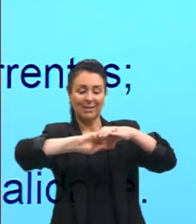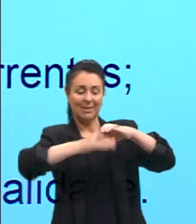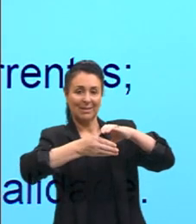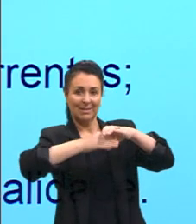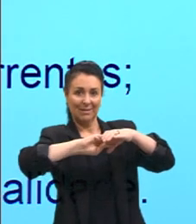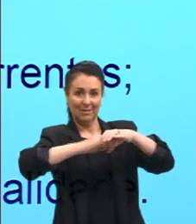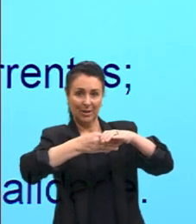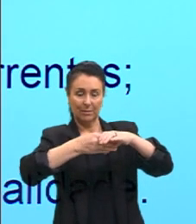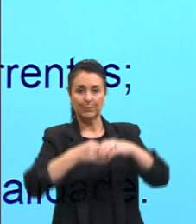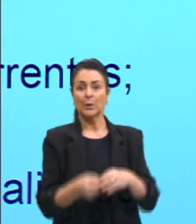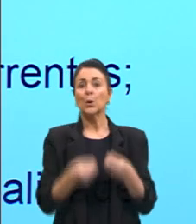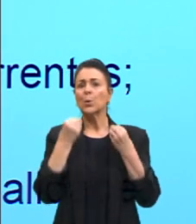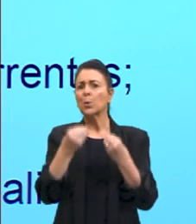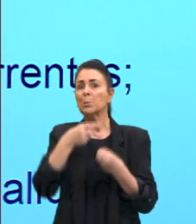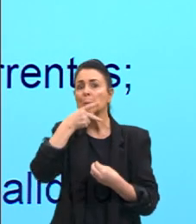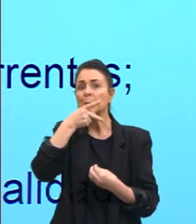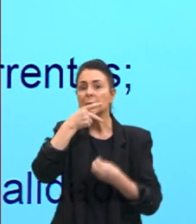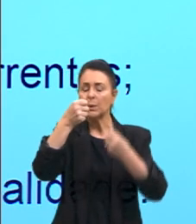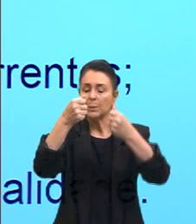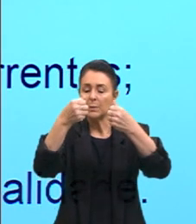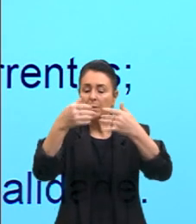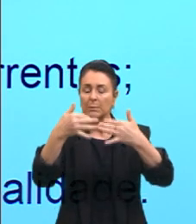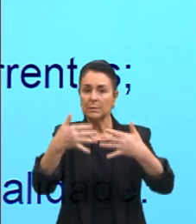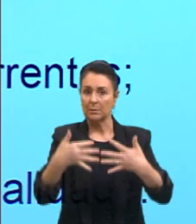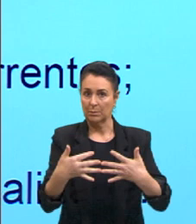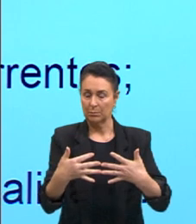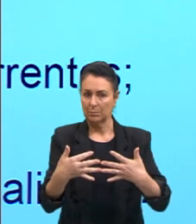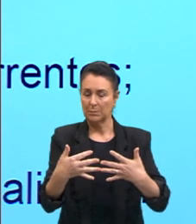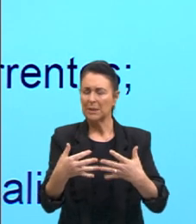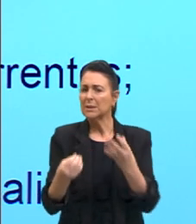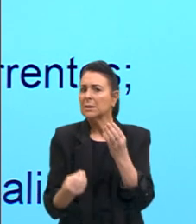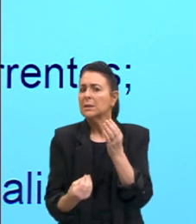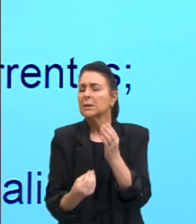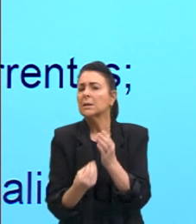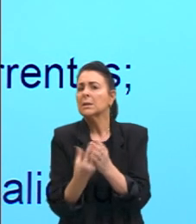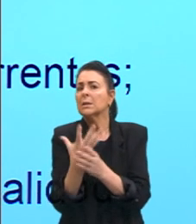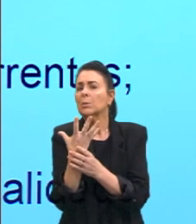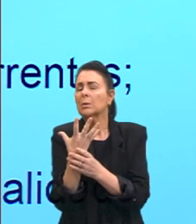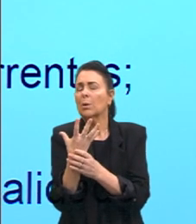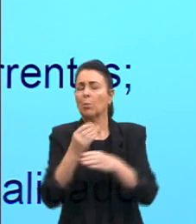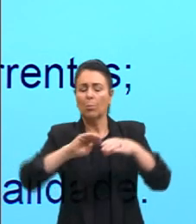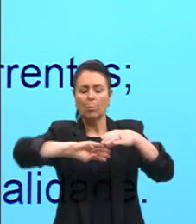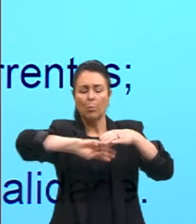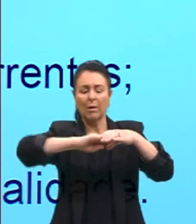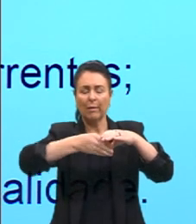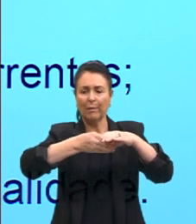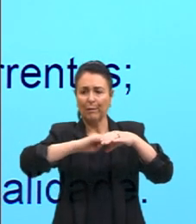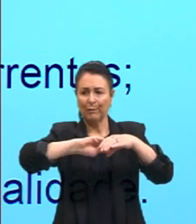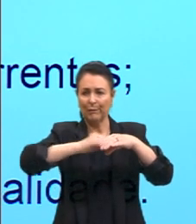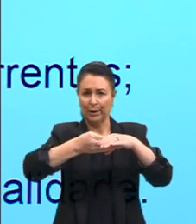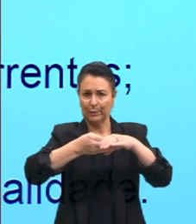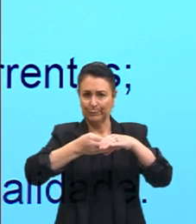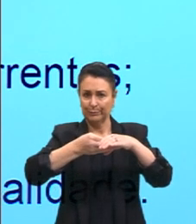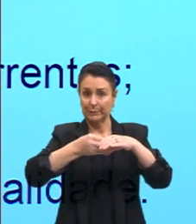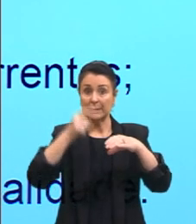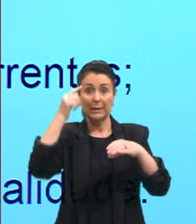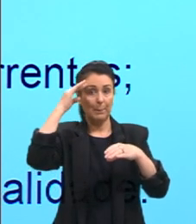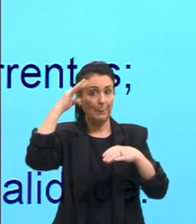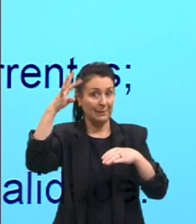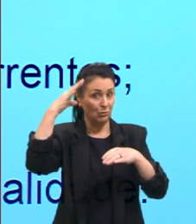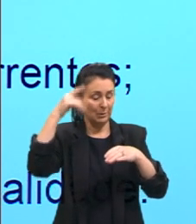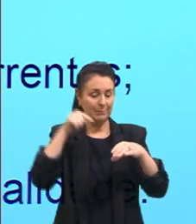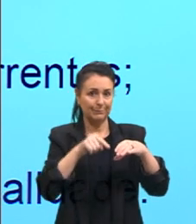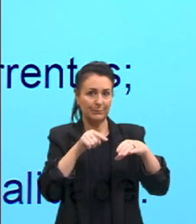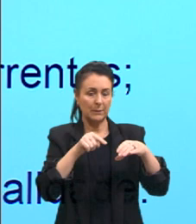explicar a teoria dele? Olha só. Ele criou a caverna. O que era a caverna? Ele supôs que as pessoas haviam